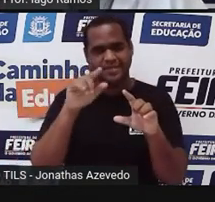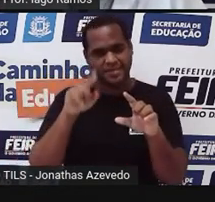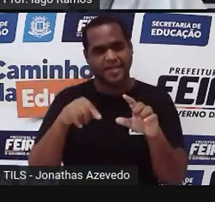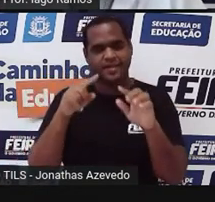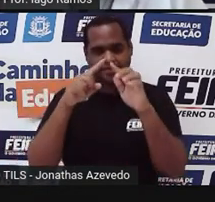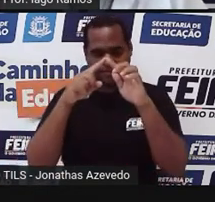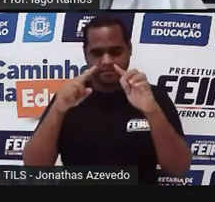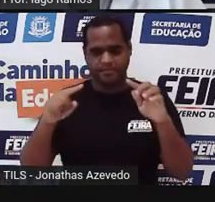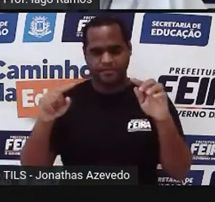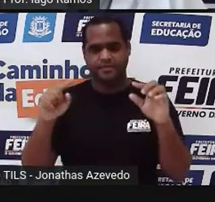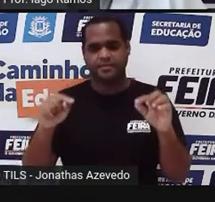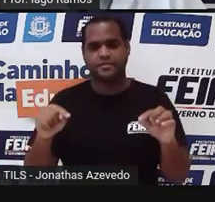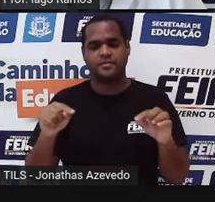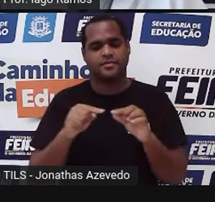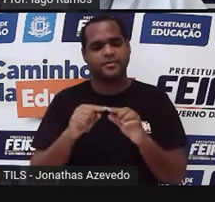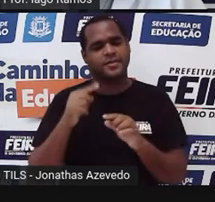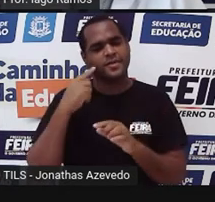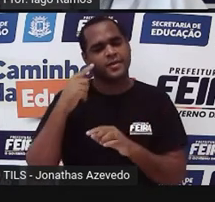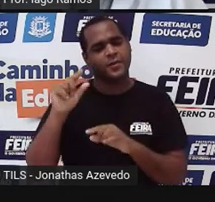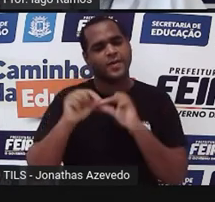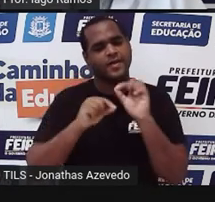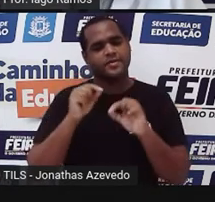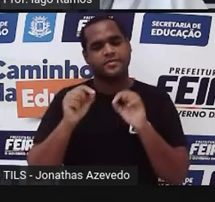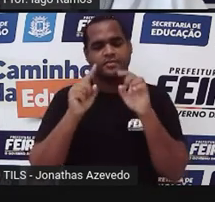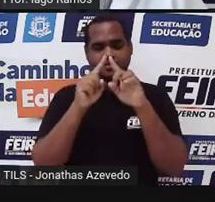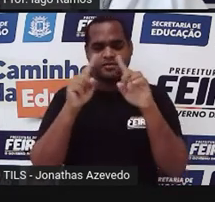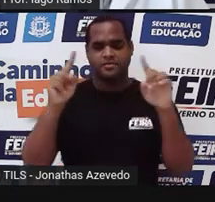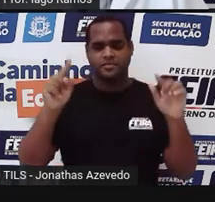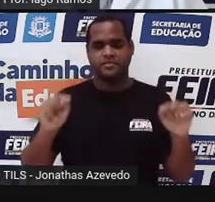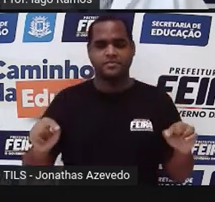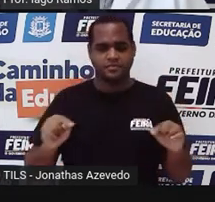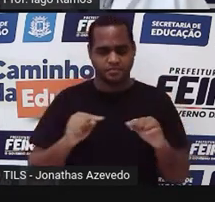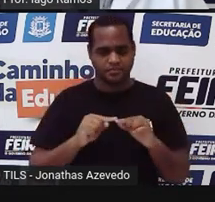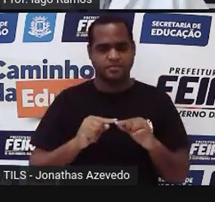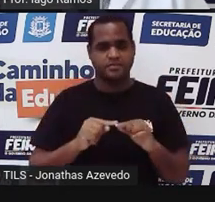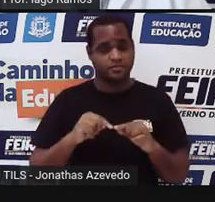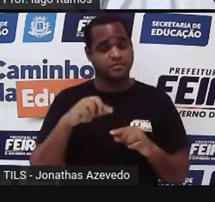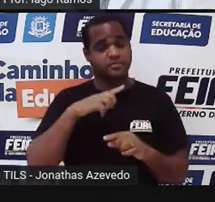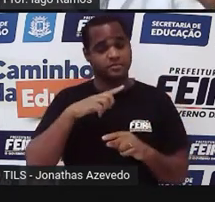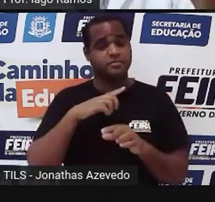dentro, é um retângulo. E tem até umas medidas ali, tá bom?